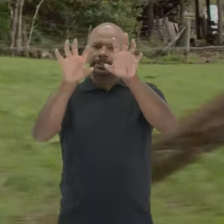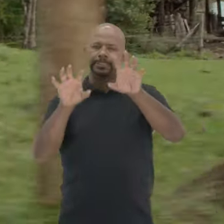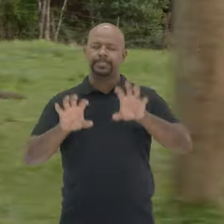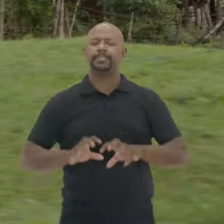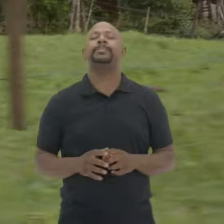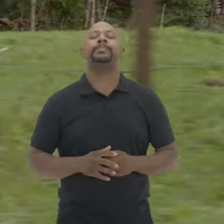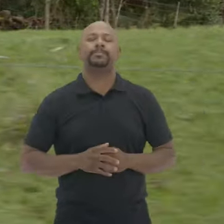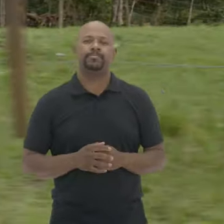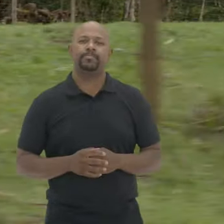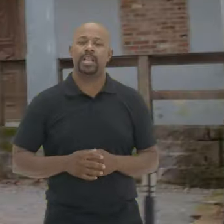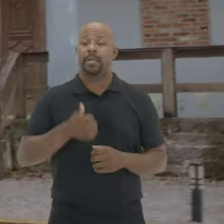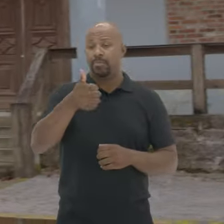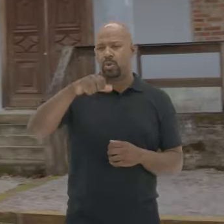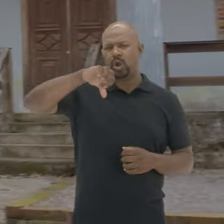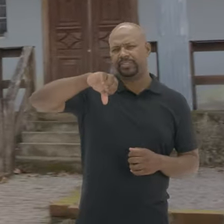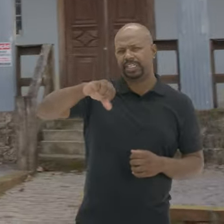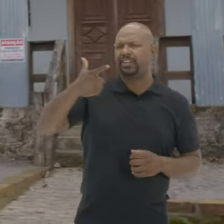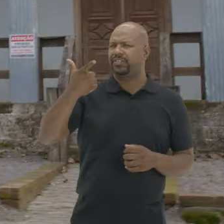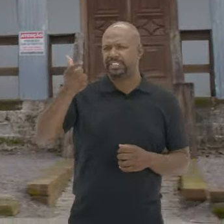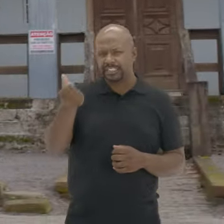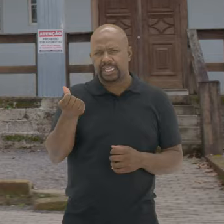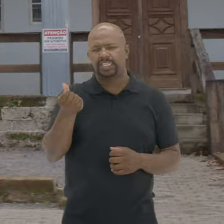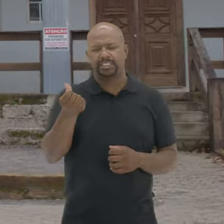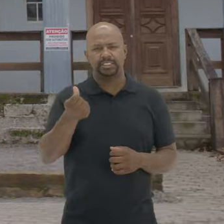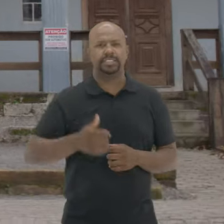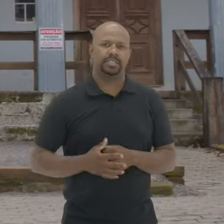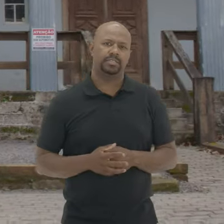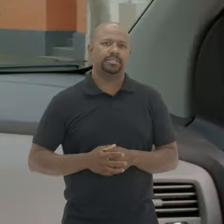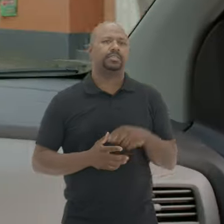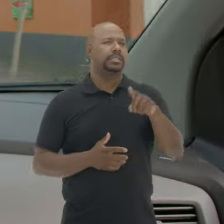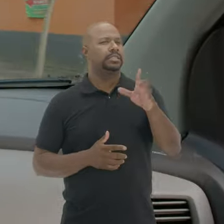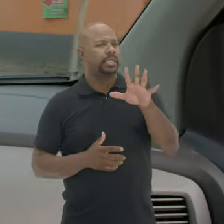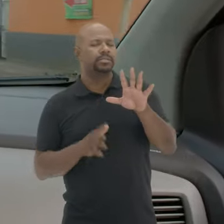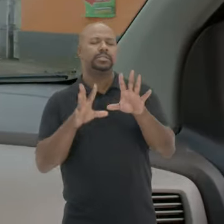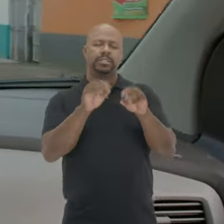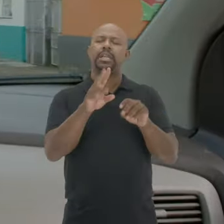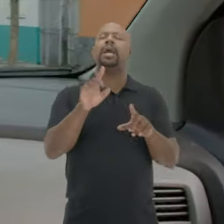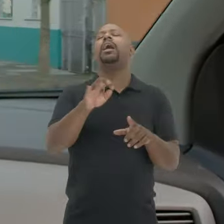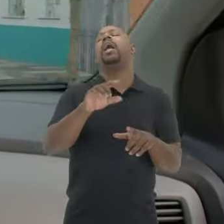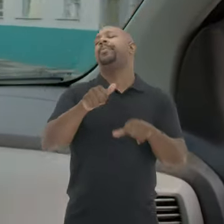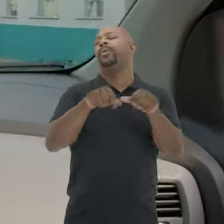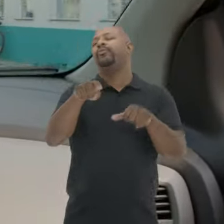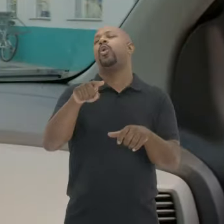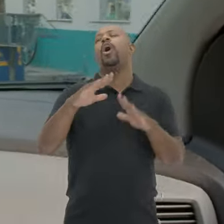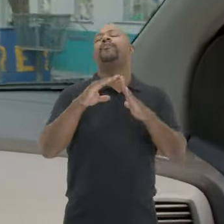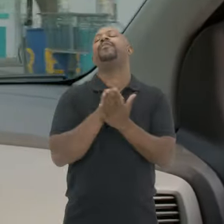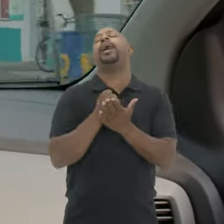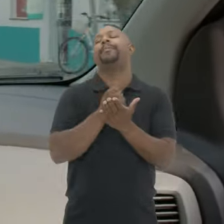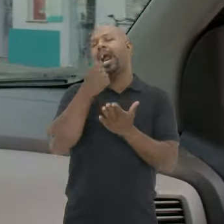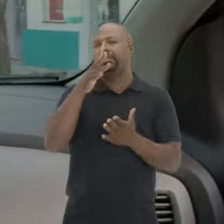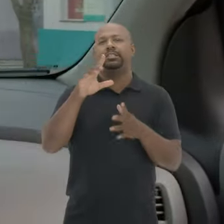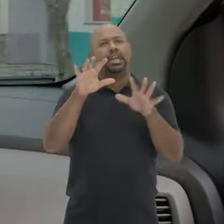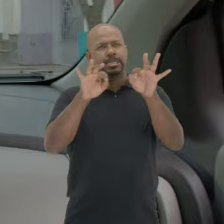ornamento em cima dela 1926, diz ali Chegam na cidade Isso aqui deve estar também Bom, se bem que agora virou farmácia